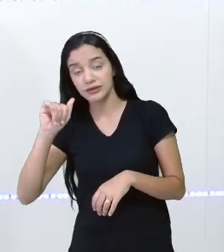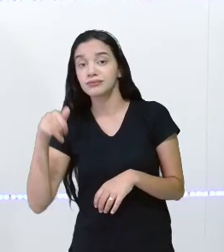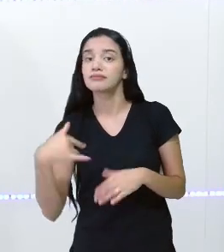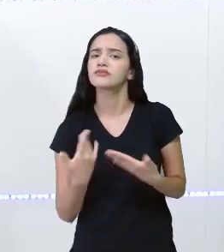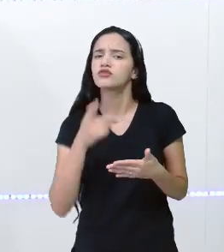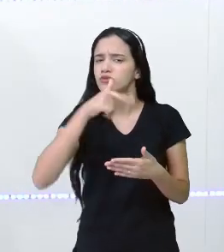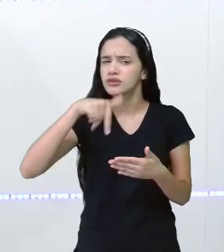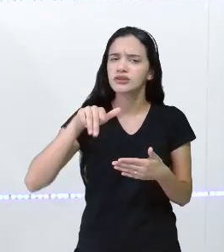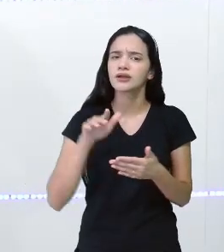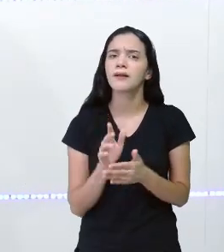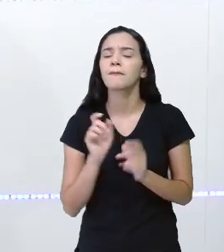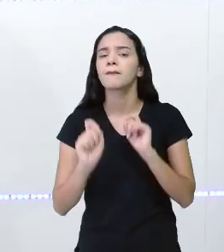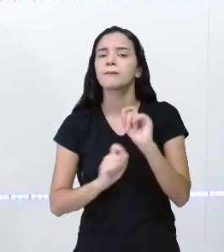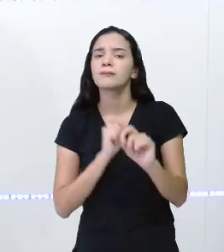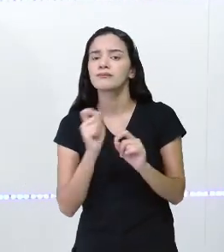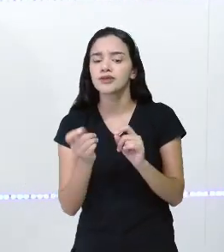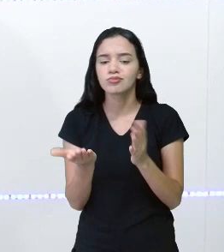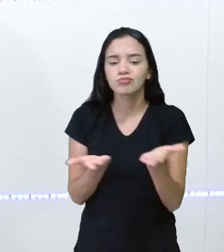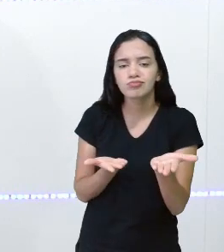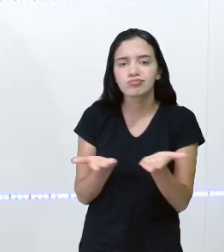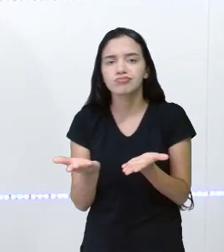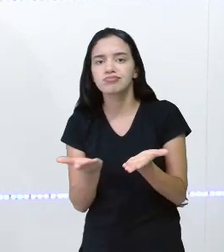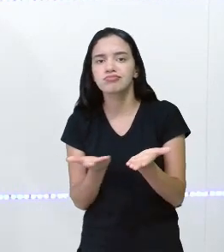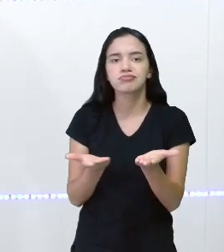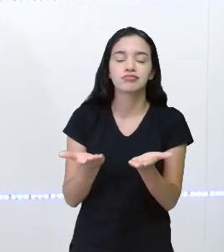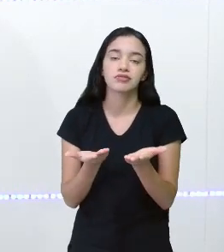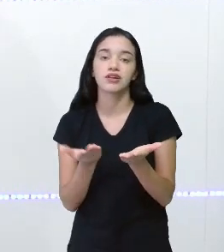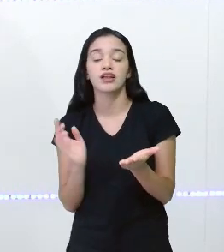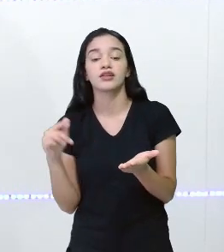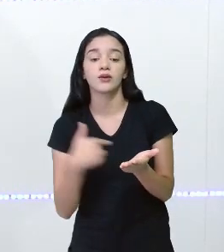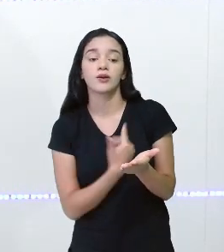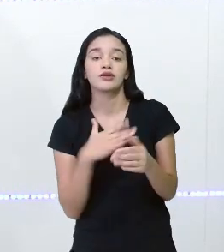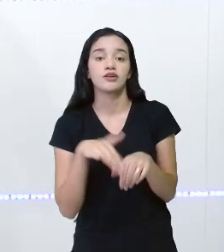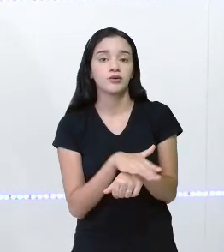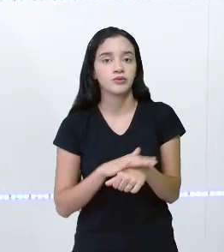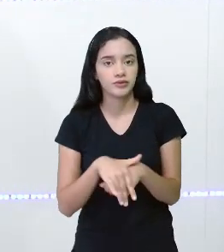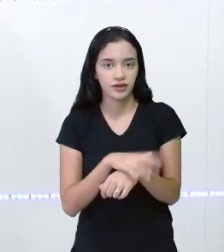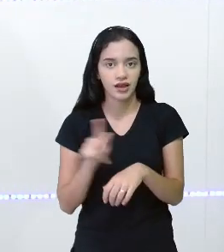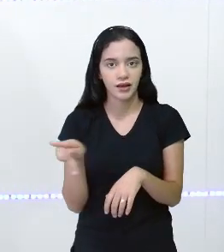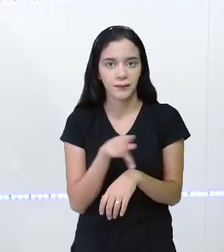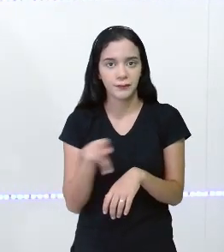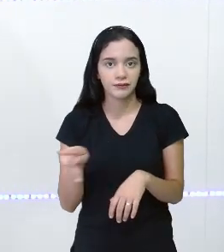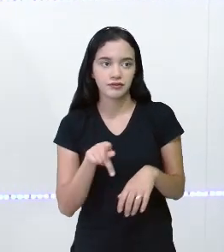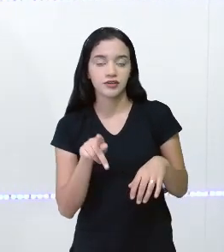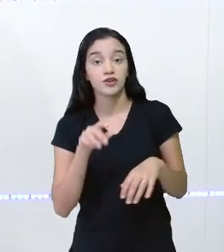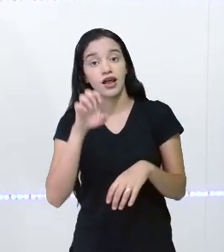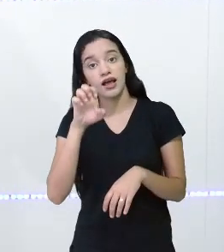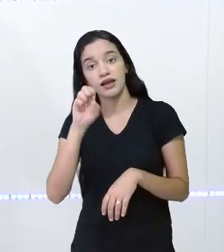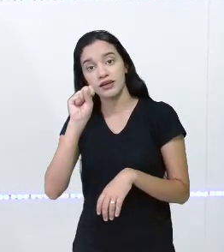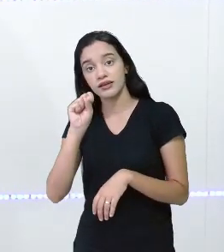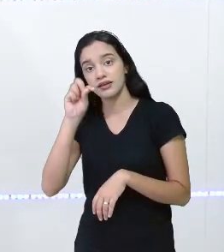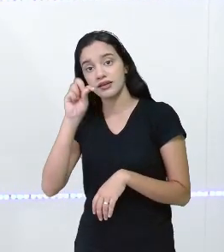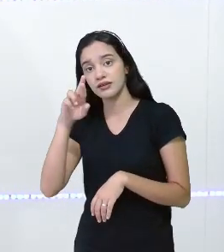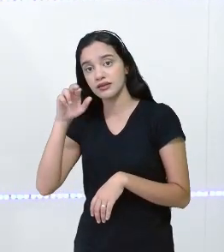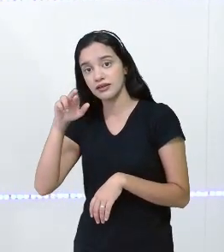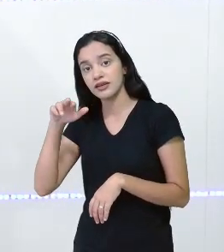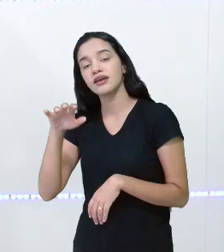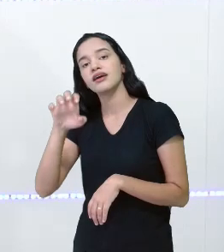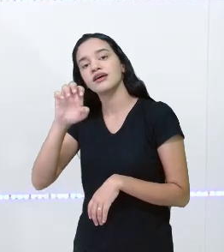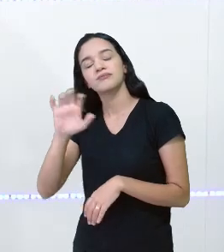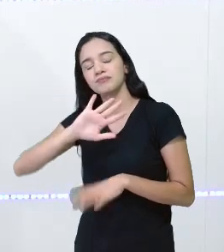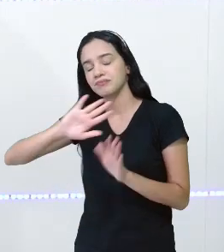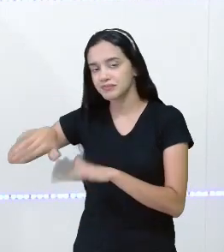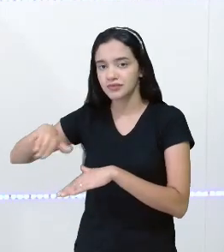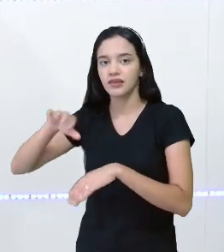E quem vai fazer aí essa mediação da nossa conversa é a professora Sté, que já está aqui comigo